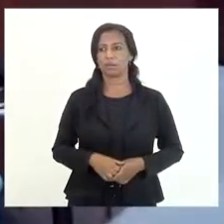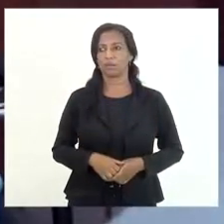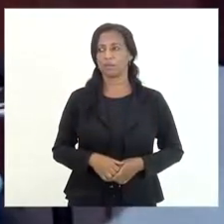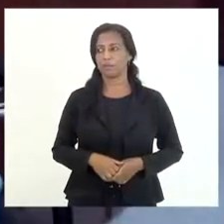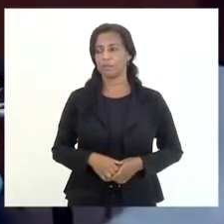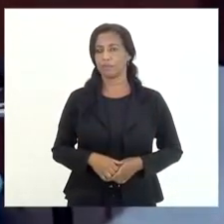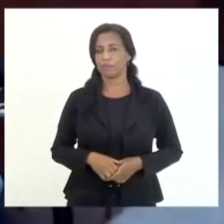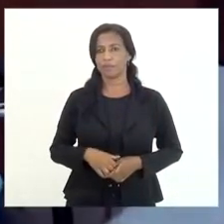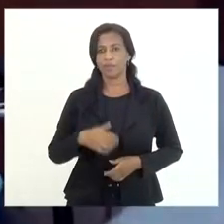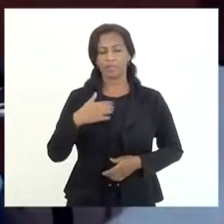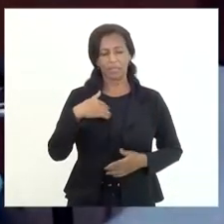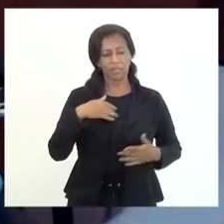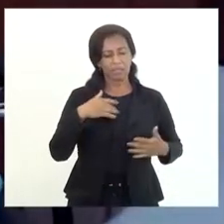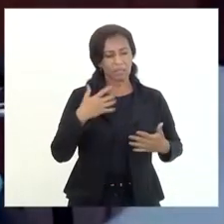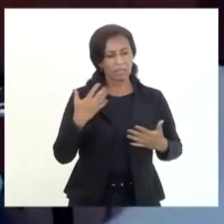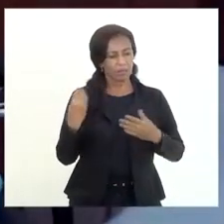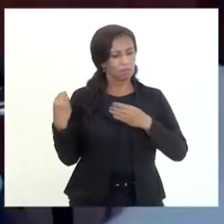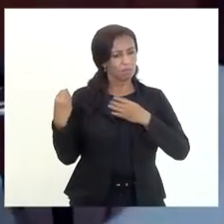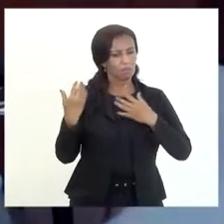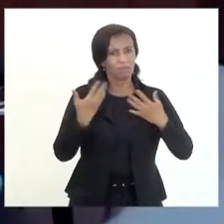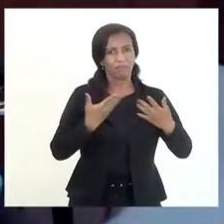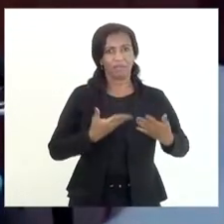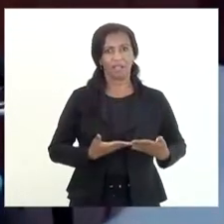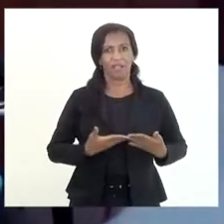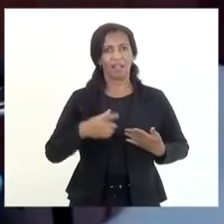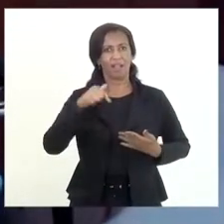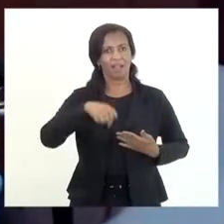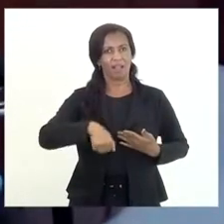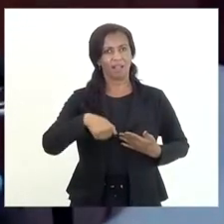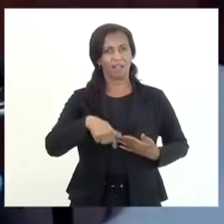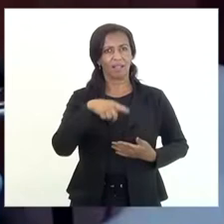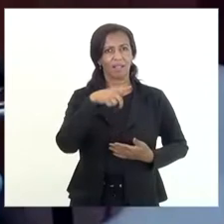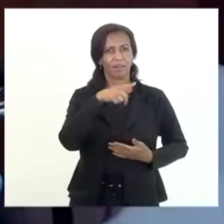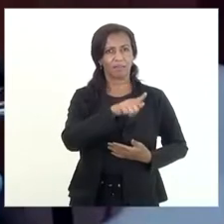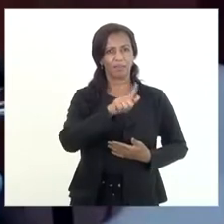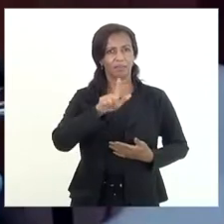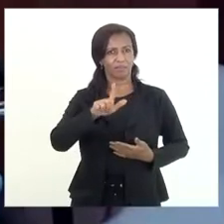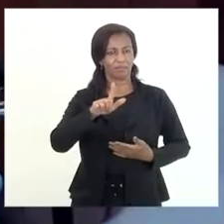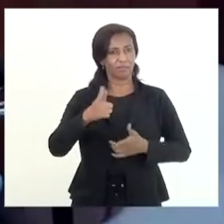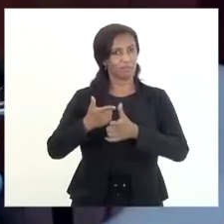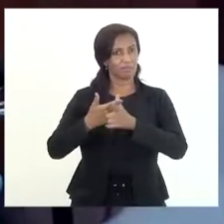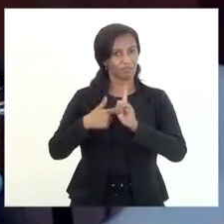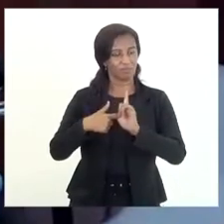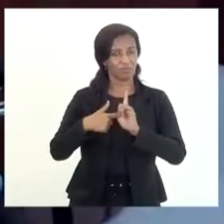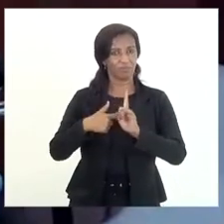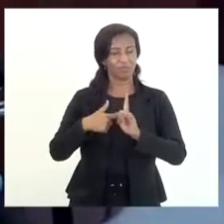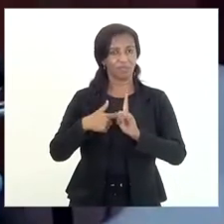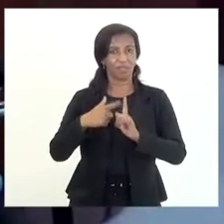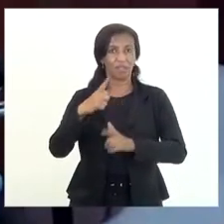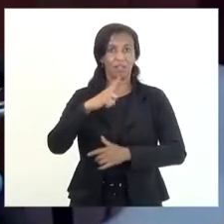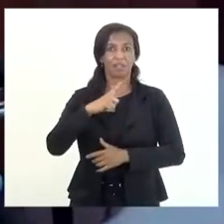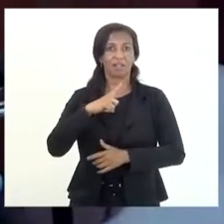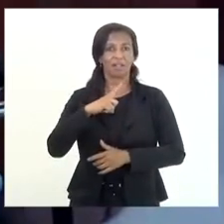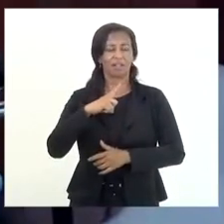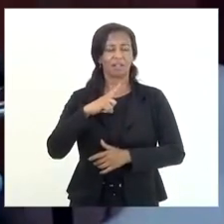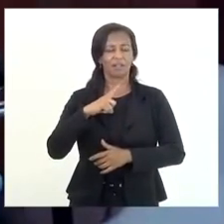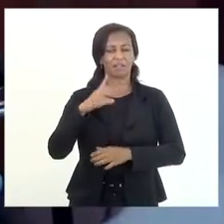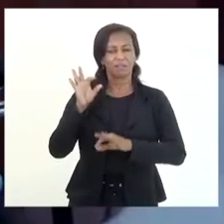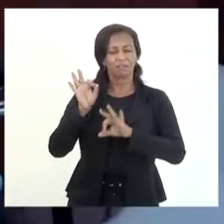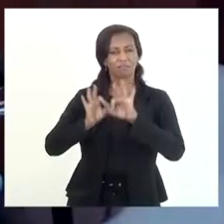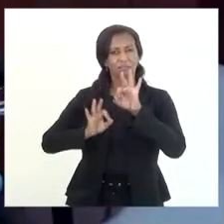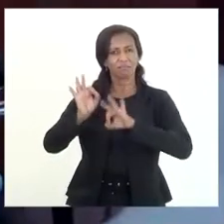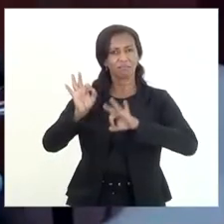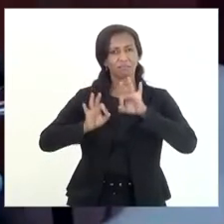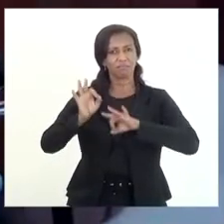me levou até aqui na estrutura da Procuradoria da Dívida Ativa a tentar montar o que eu